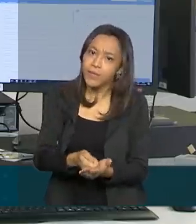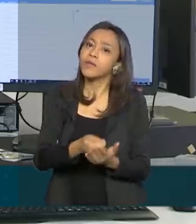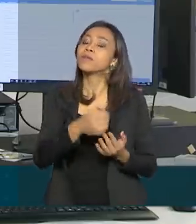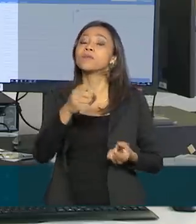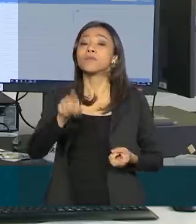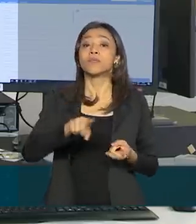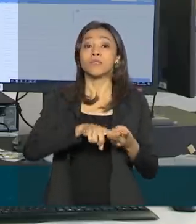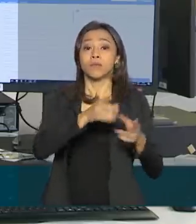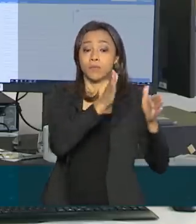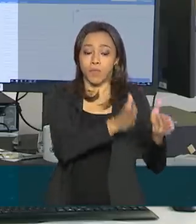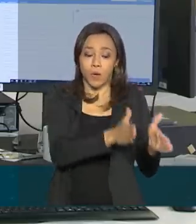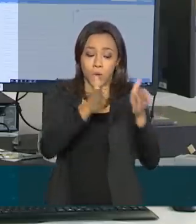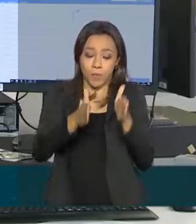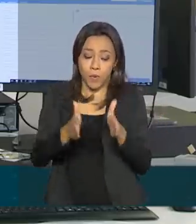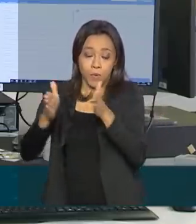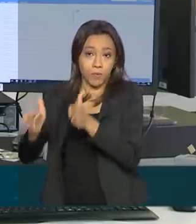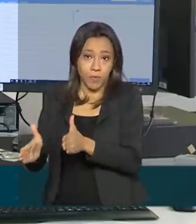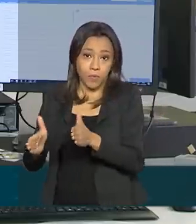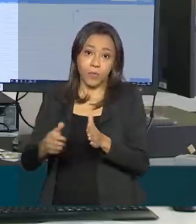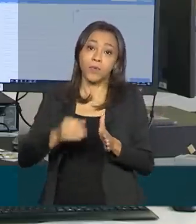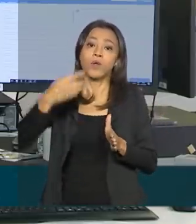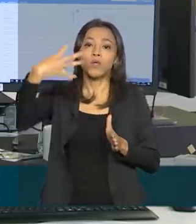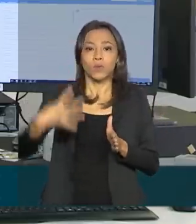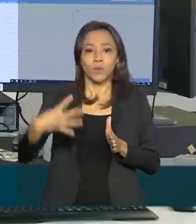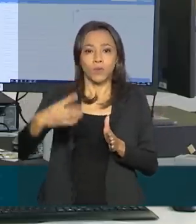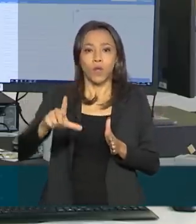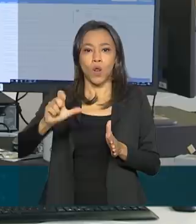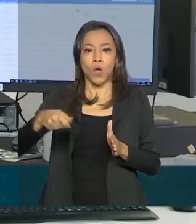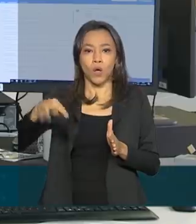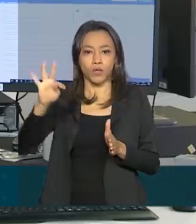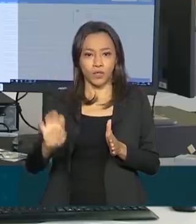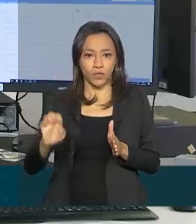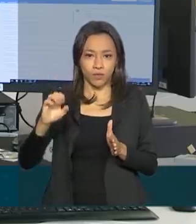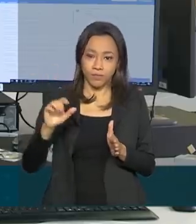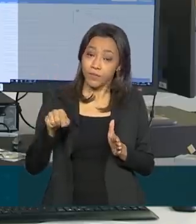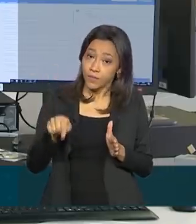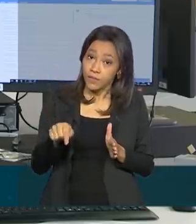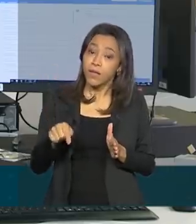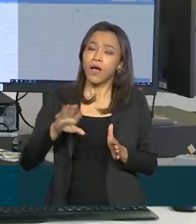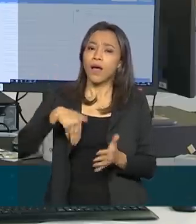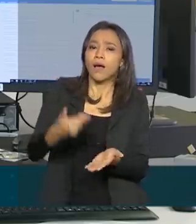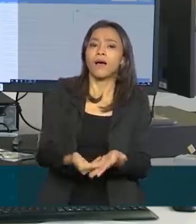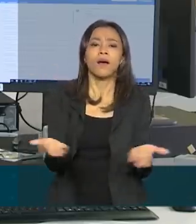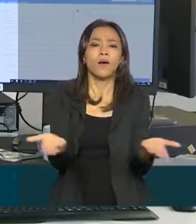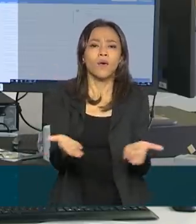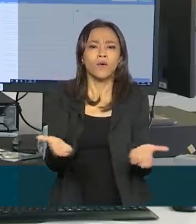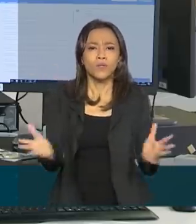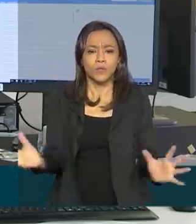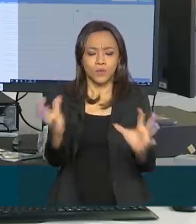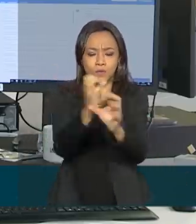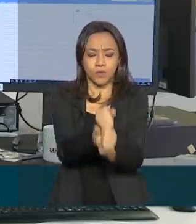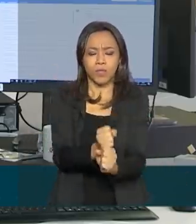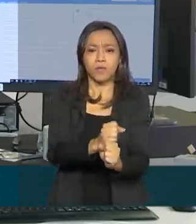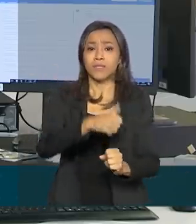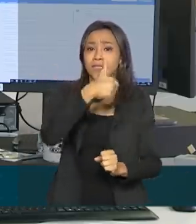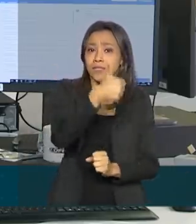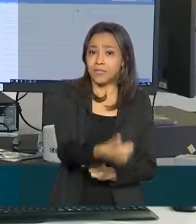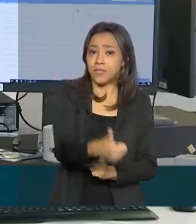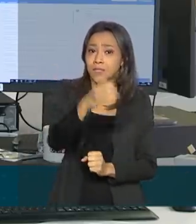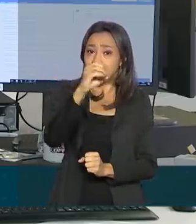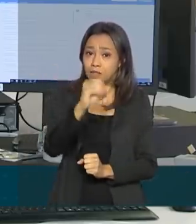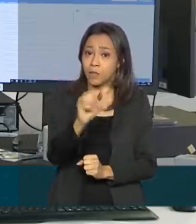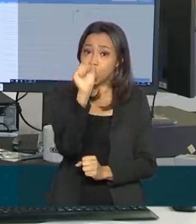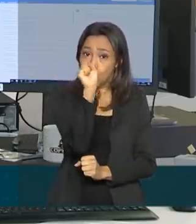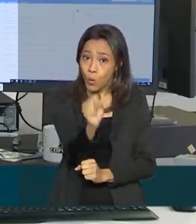2 e a primeira parcela para o lote 4. Até agora, o auxílio emergencial levou um total de 108 bilhões de